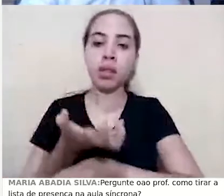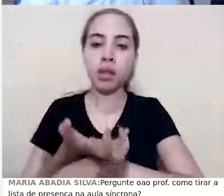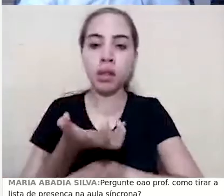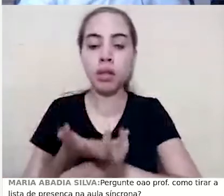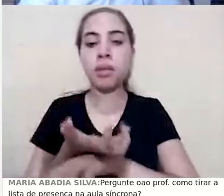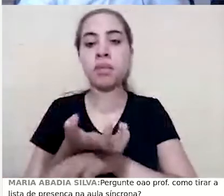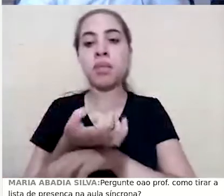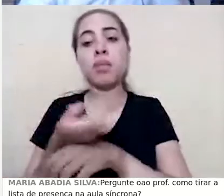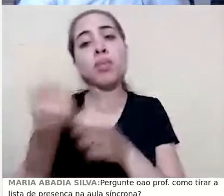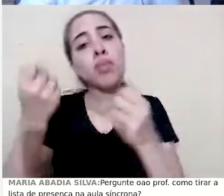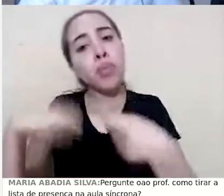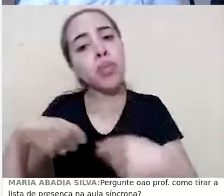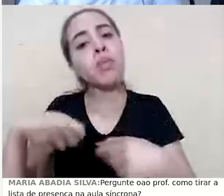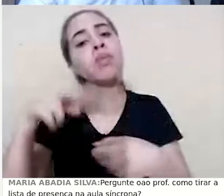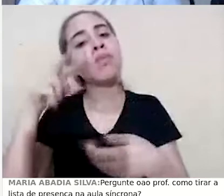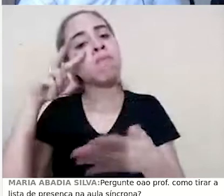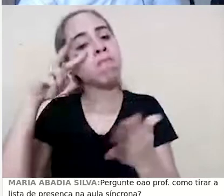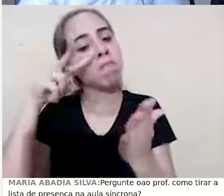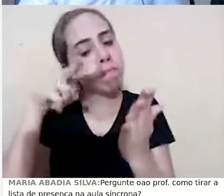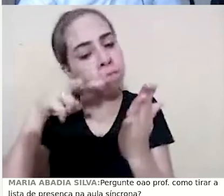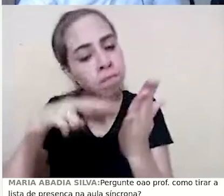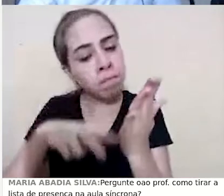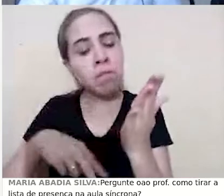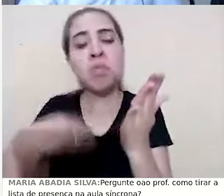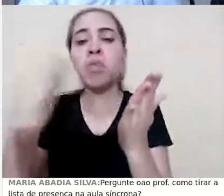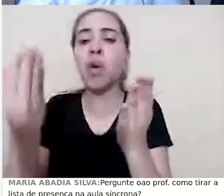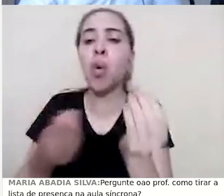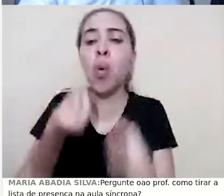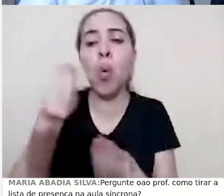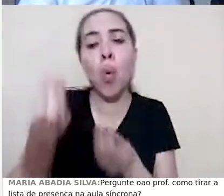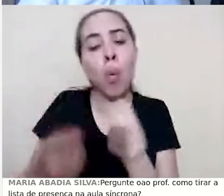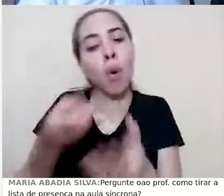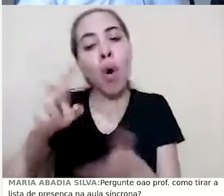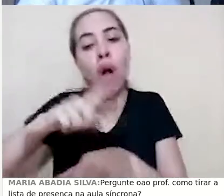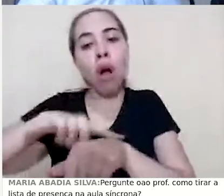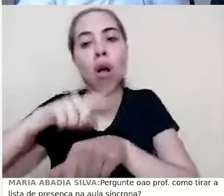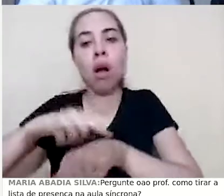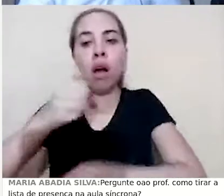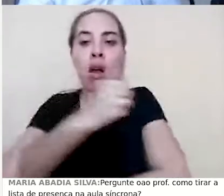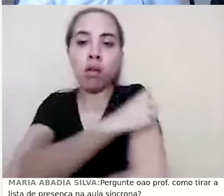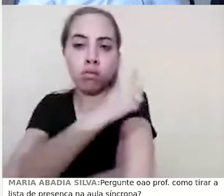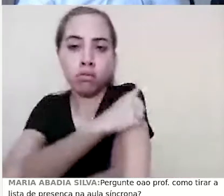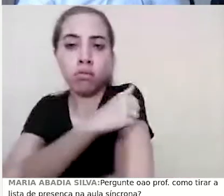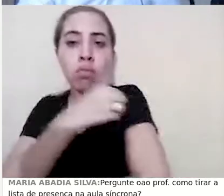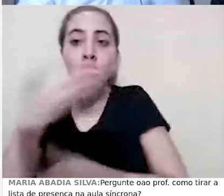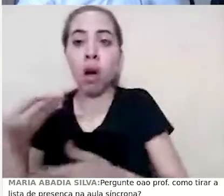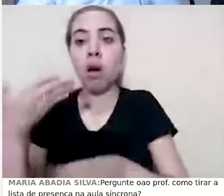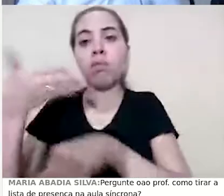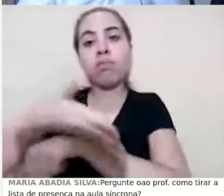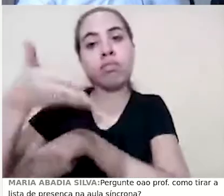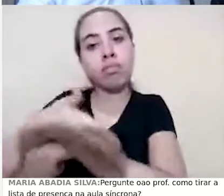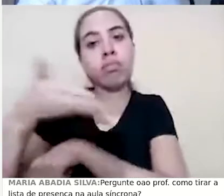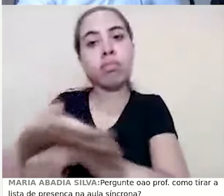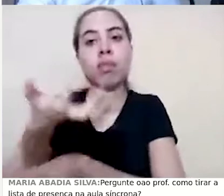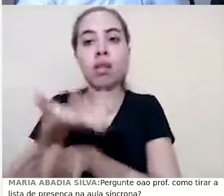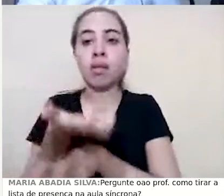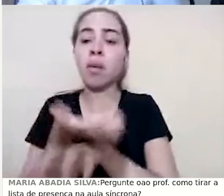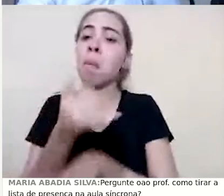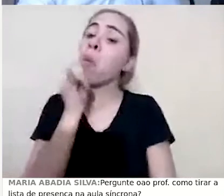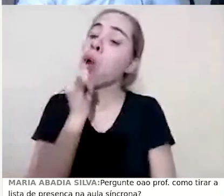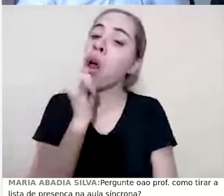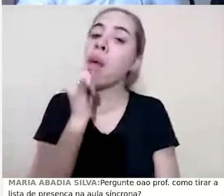ir acompanhando esses dados e identificar em qual horário os seus alunos acessam o curso. Se você for propor, por exemplo,